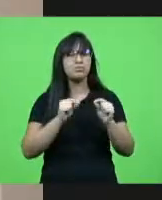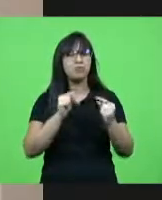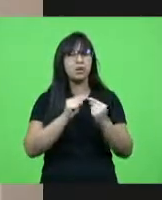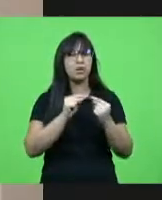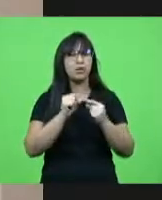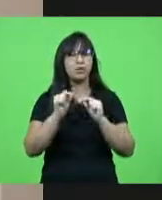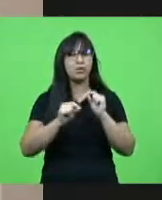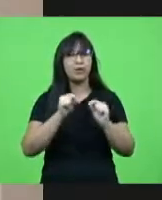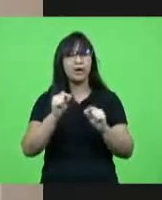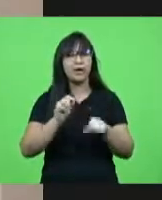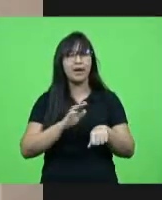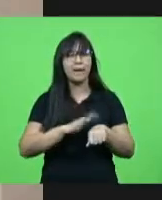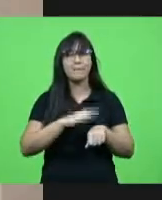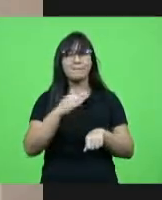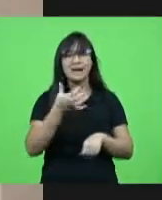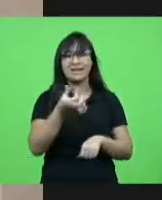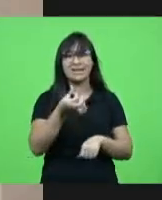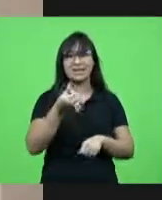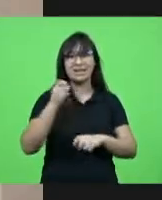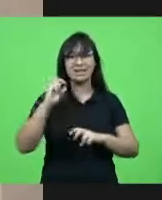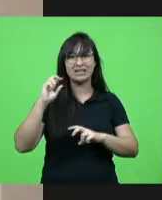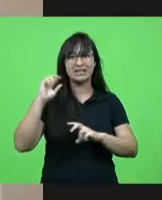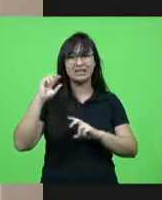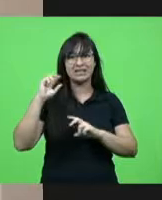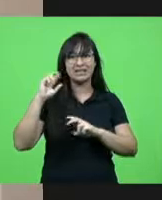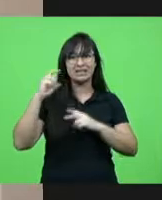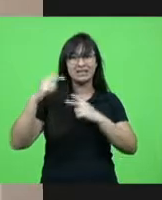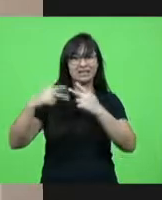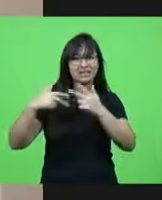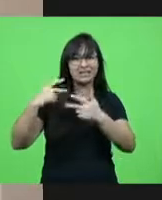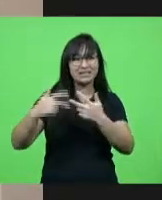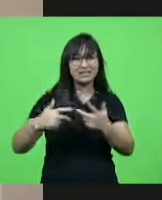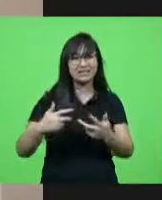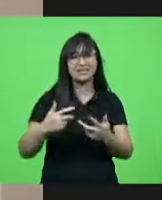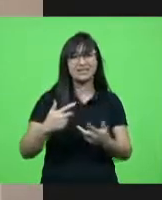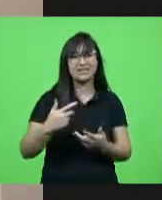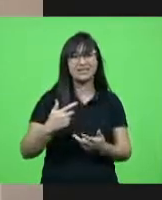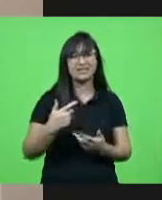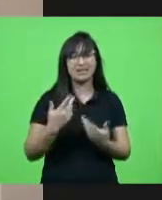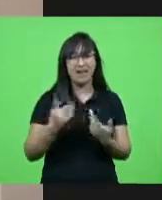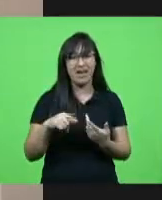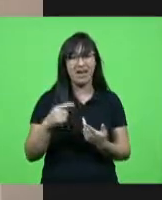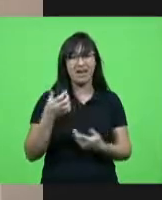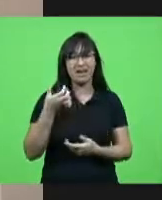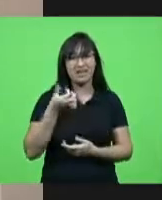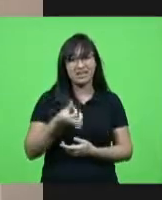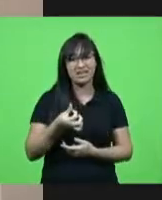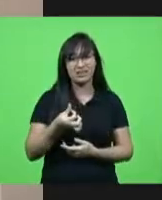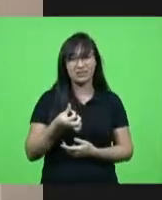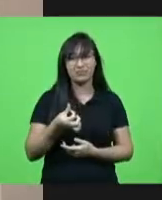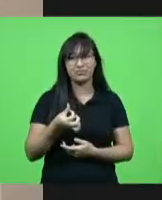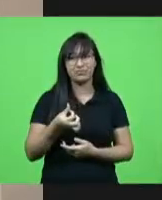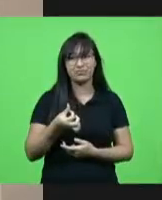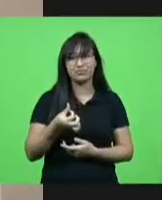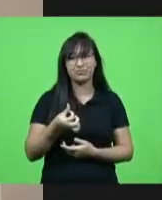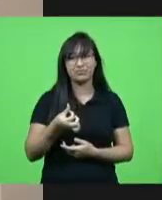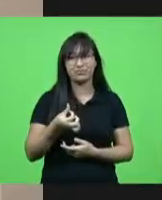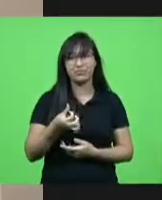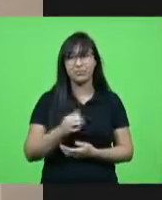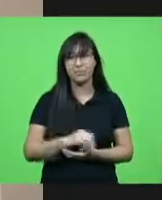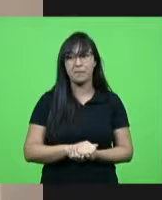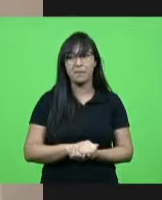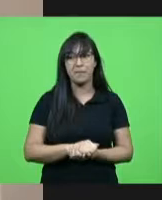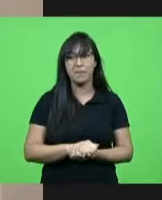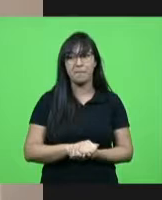seis gerações até conquistarmos a paridade nos parlamentos seis gerações o parlamento